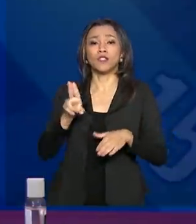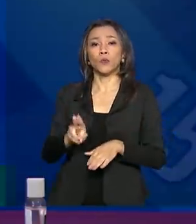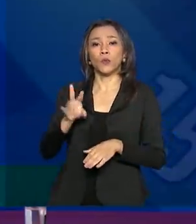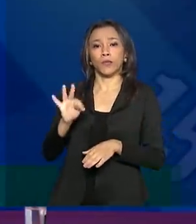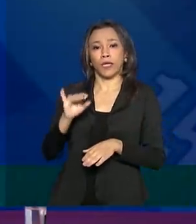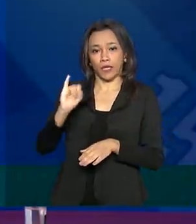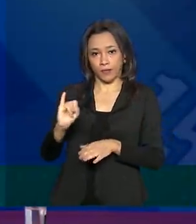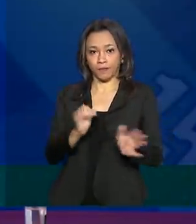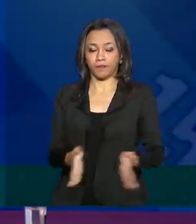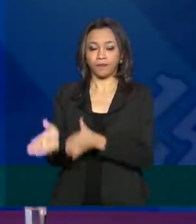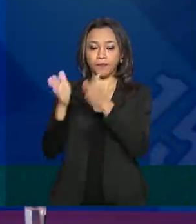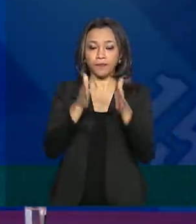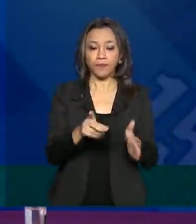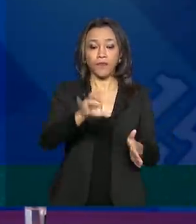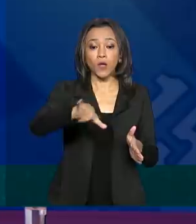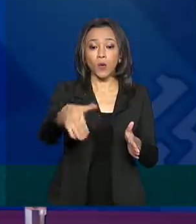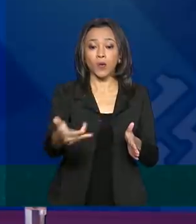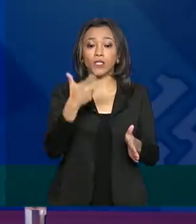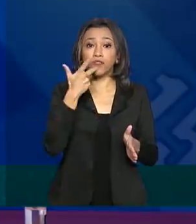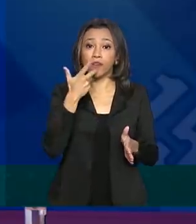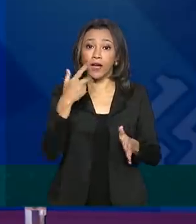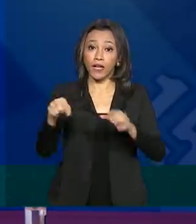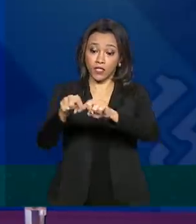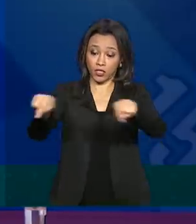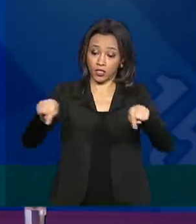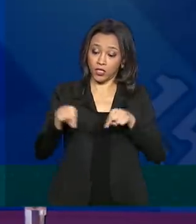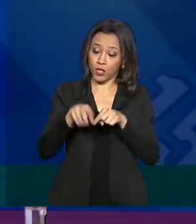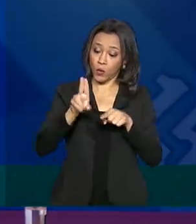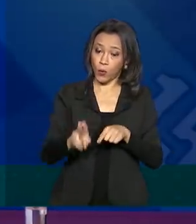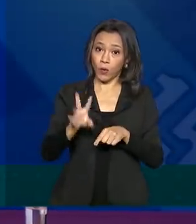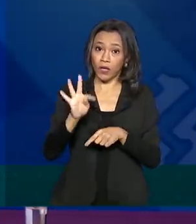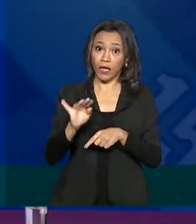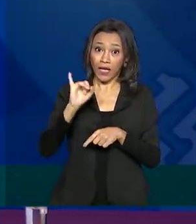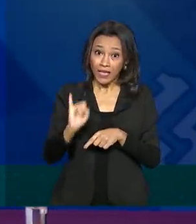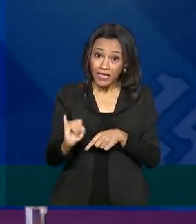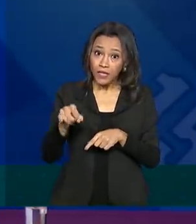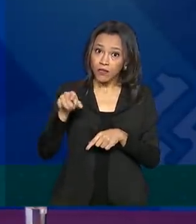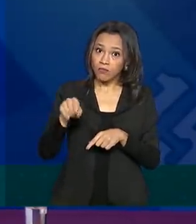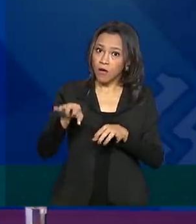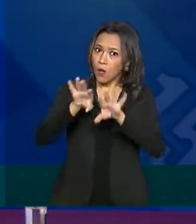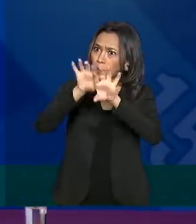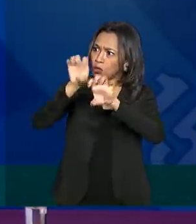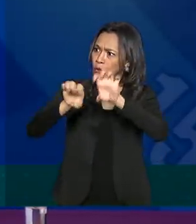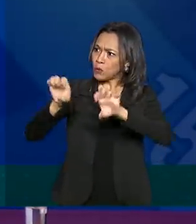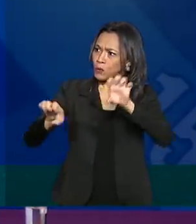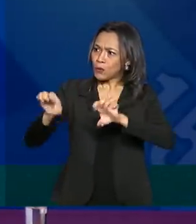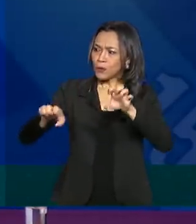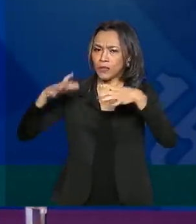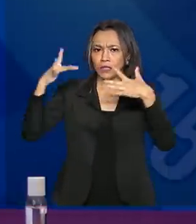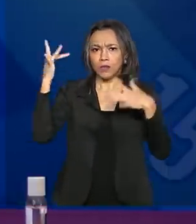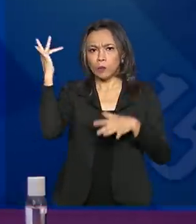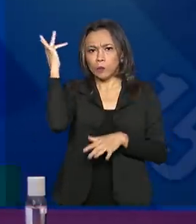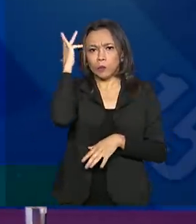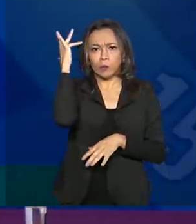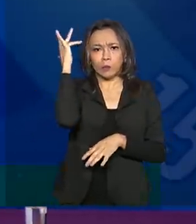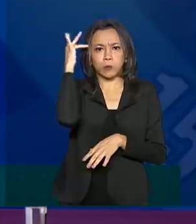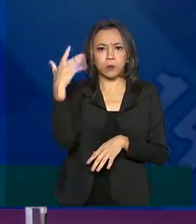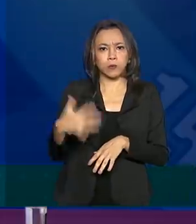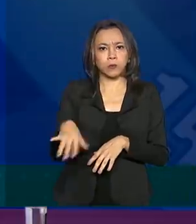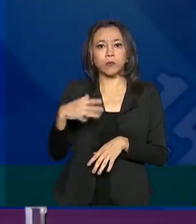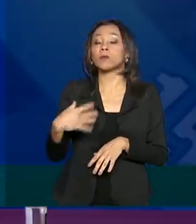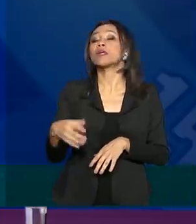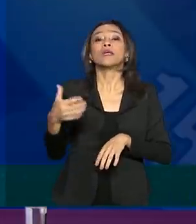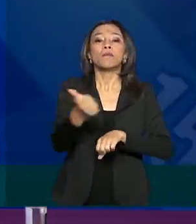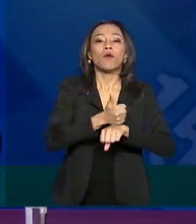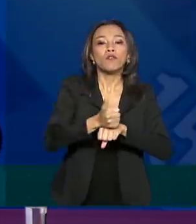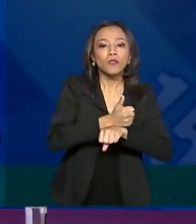de UTI, nós estamos falando de toda uma estrutura física e de equipamentos que é super especializada e de profissionais também,